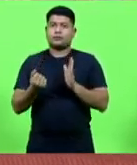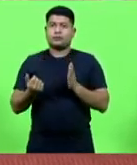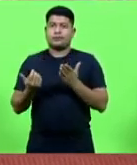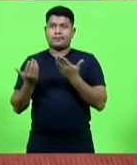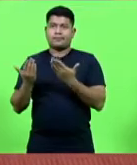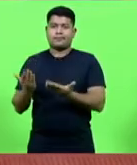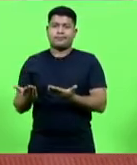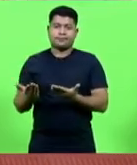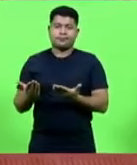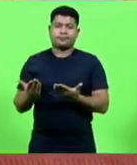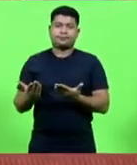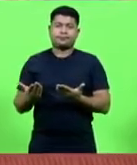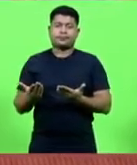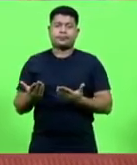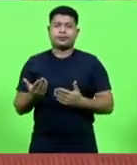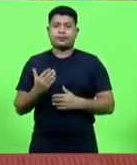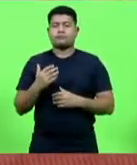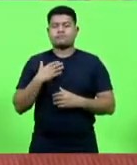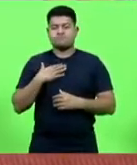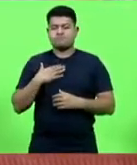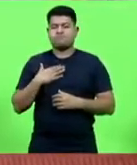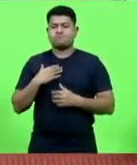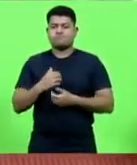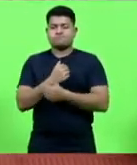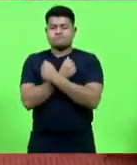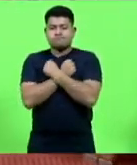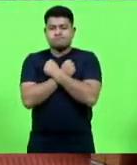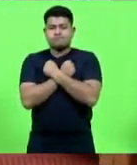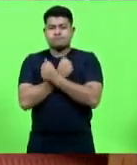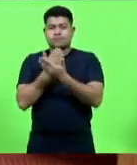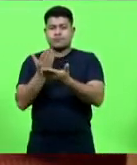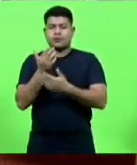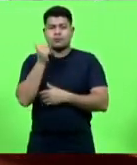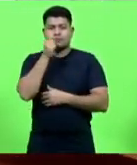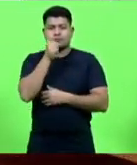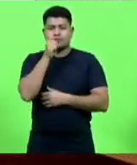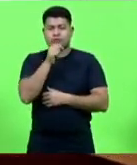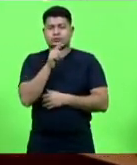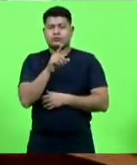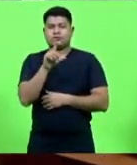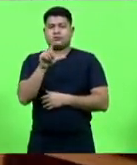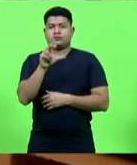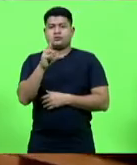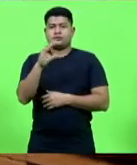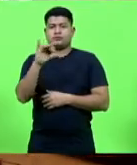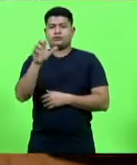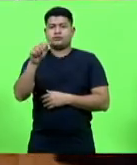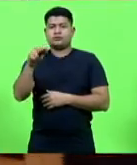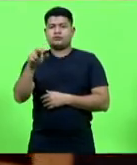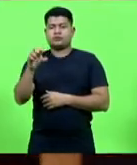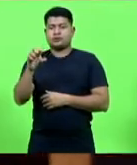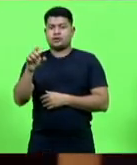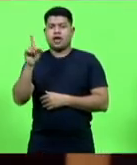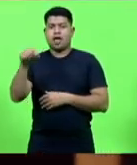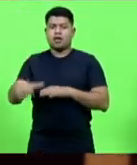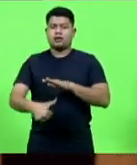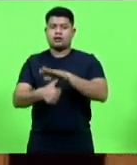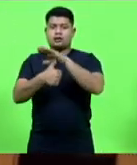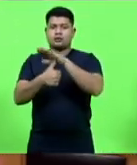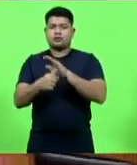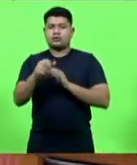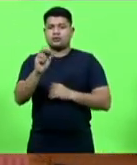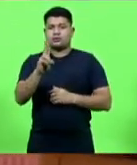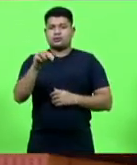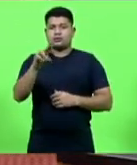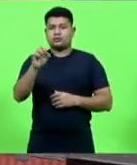apreço, o meu abraço à doutora Luciane Sereta, uma grande reitora da Unesc. De